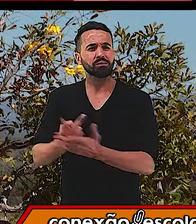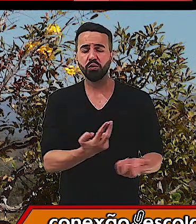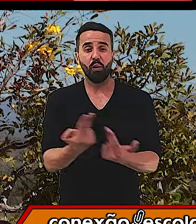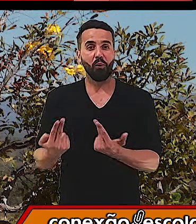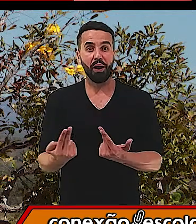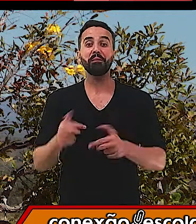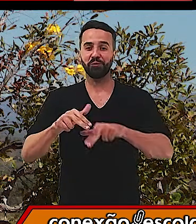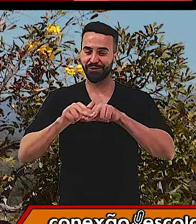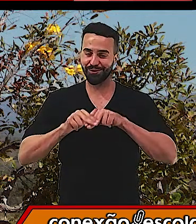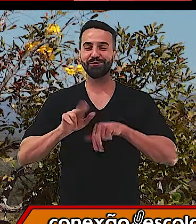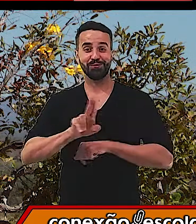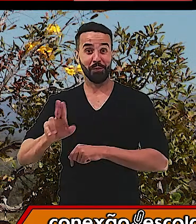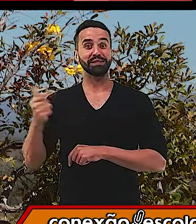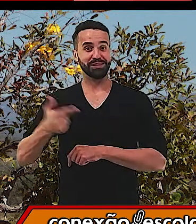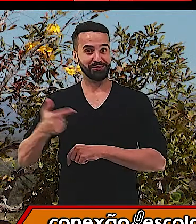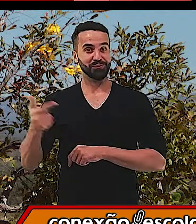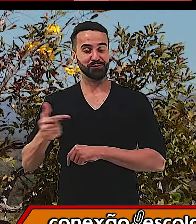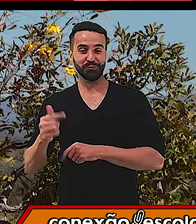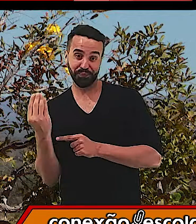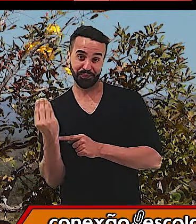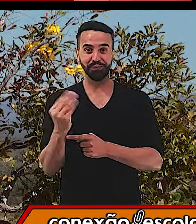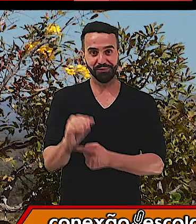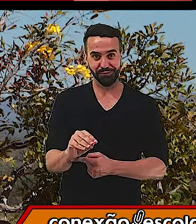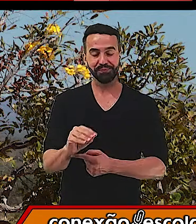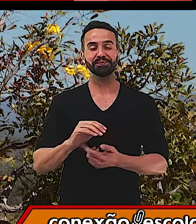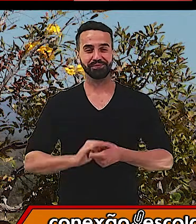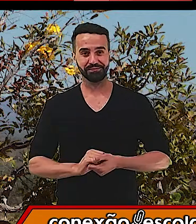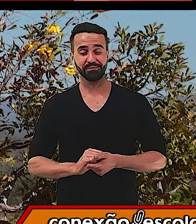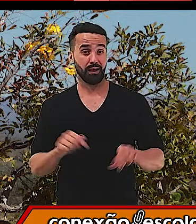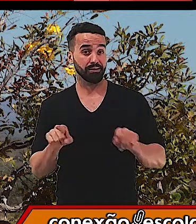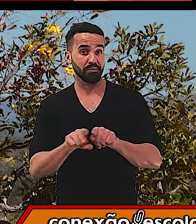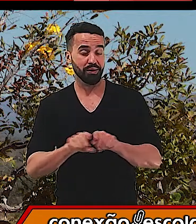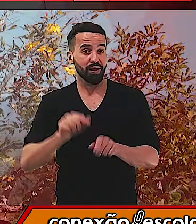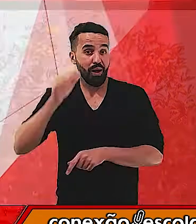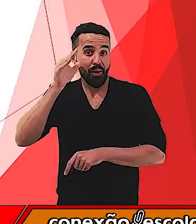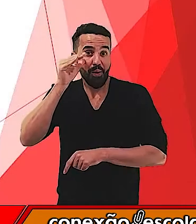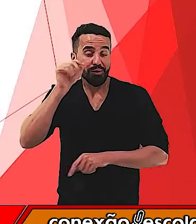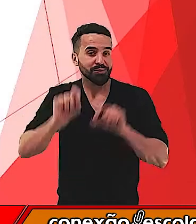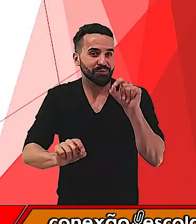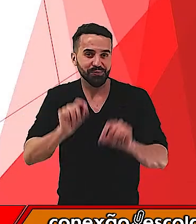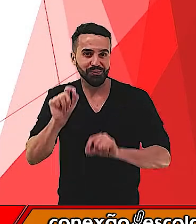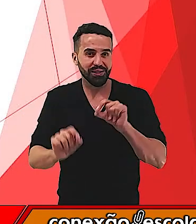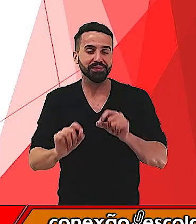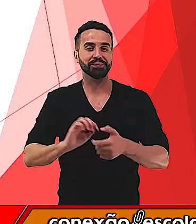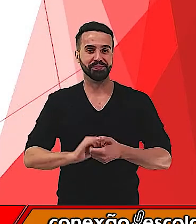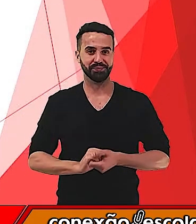Pelo sobrenome. Agora eu vou trazer umas curiosidades aqui para você também. Você sabia que algumas